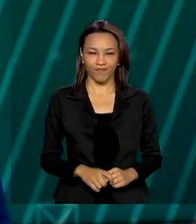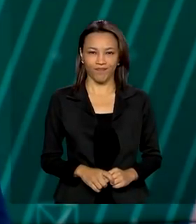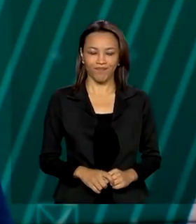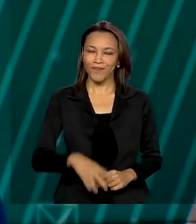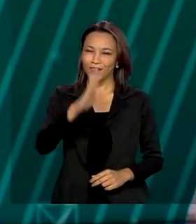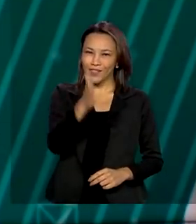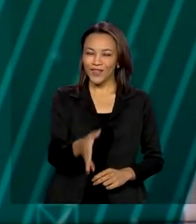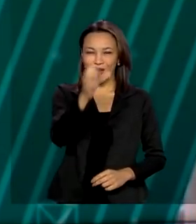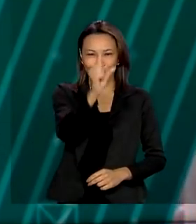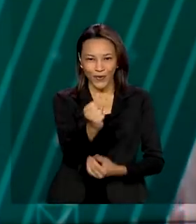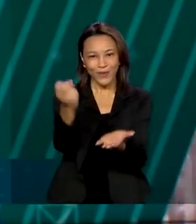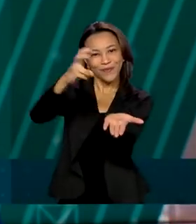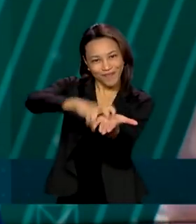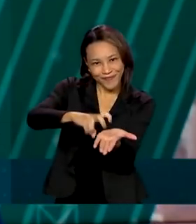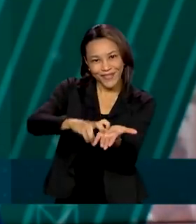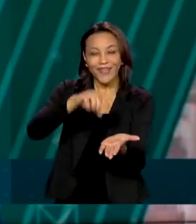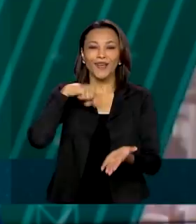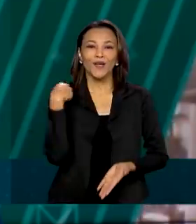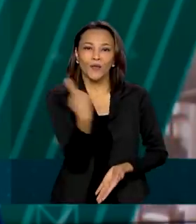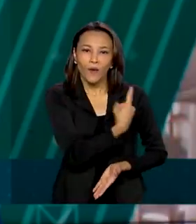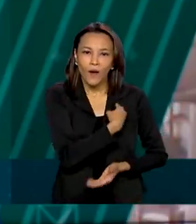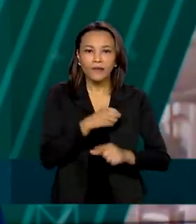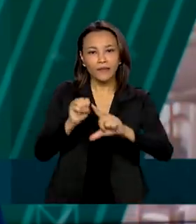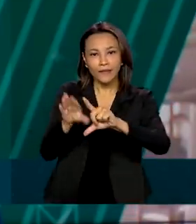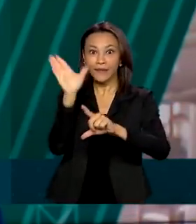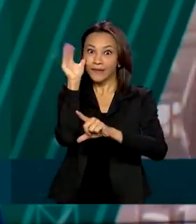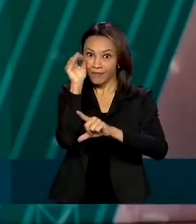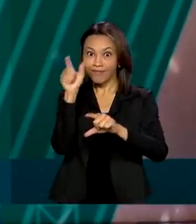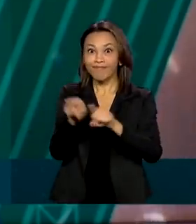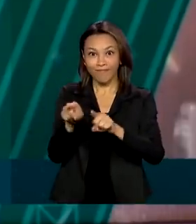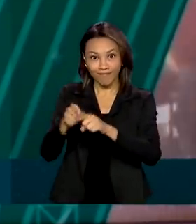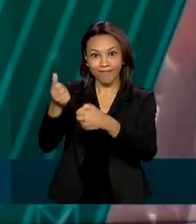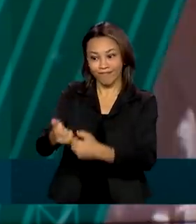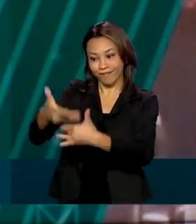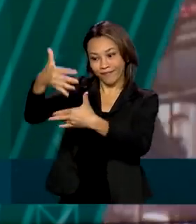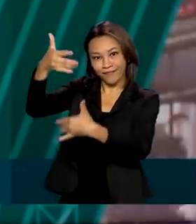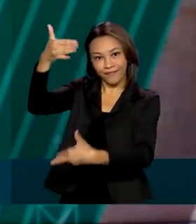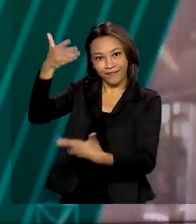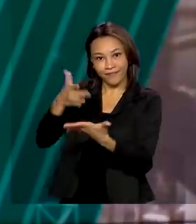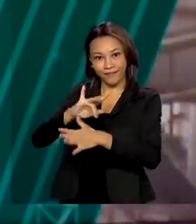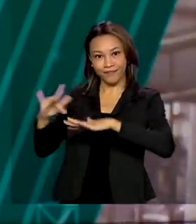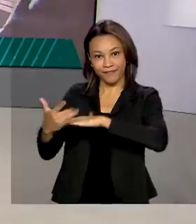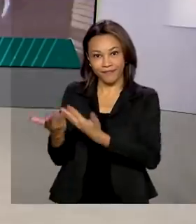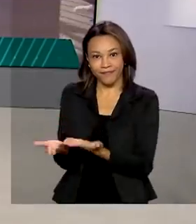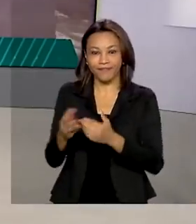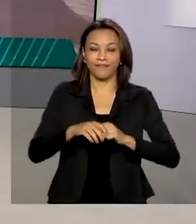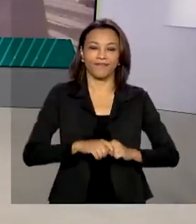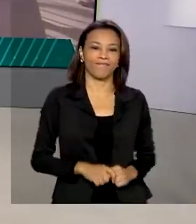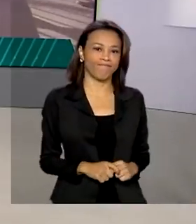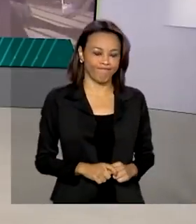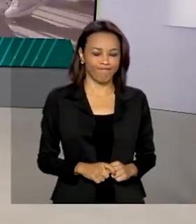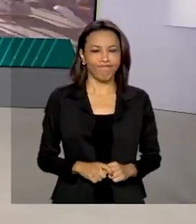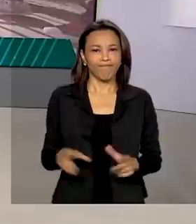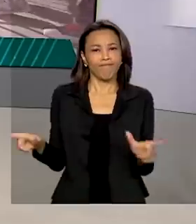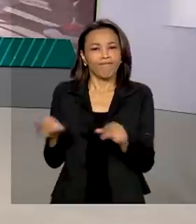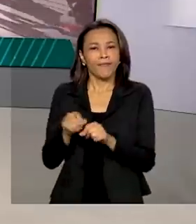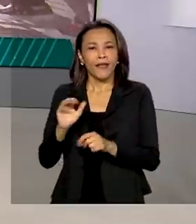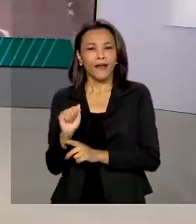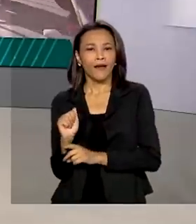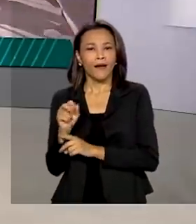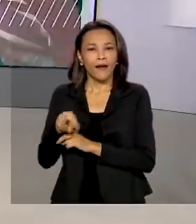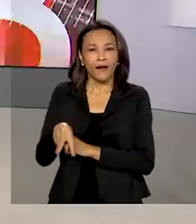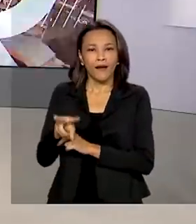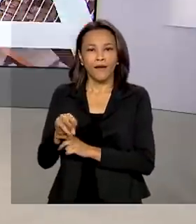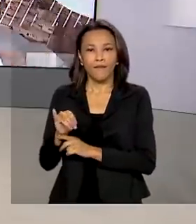São 8 horas da manhã e nós estamos ao vivo também pelas redes sociais. A Anvisa recebeu nesta